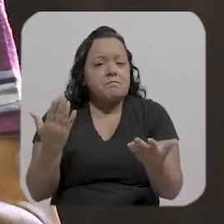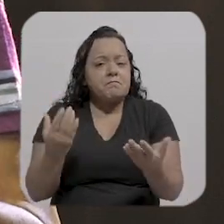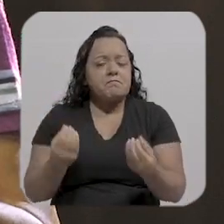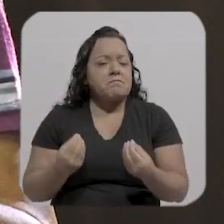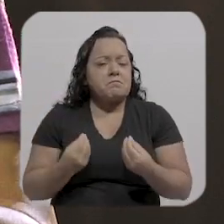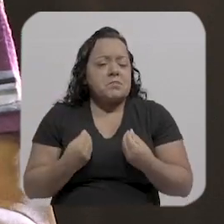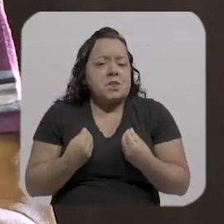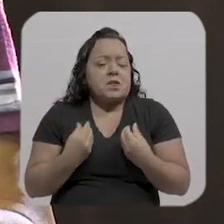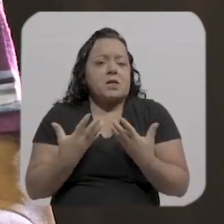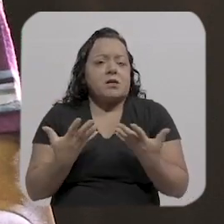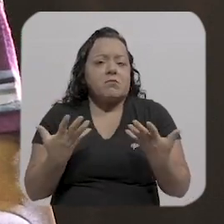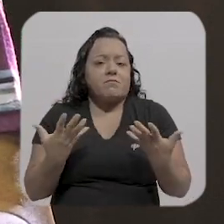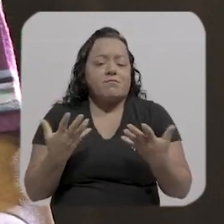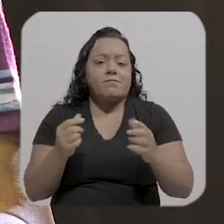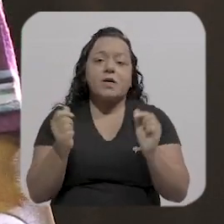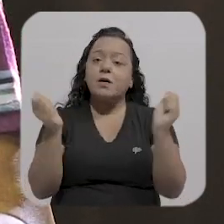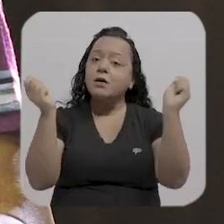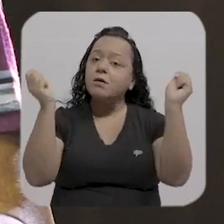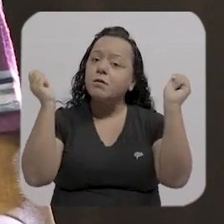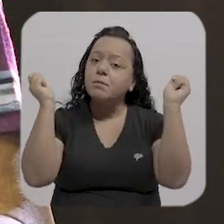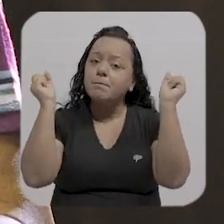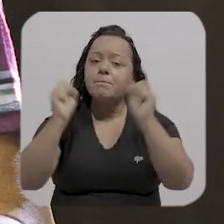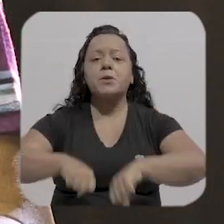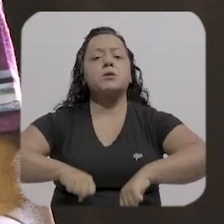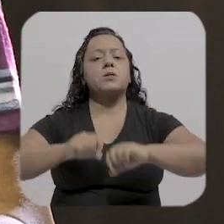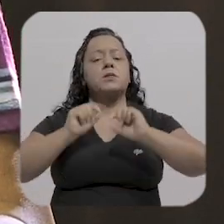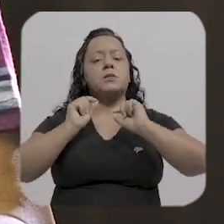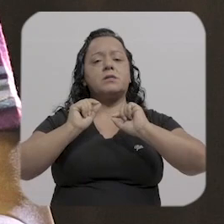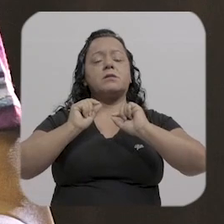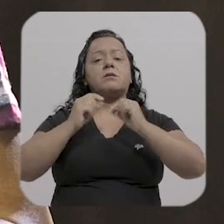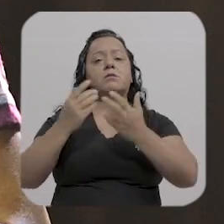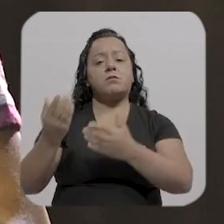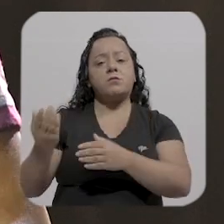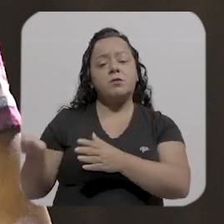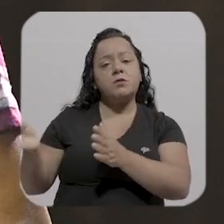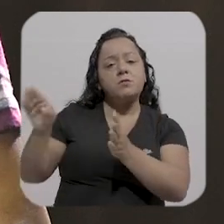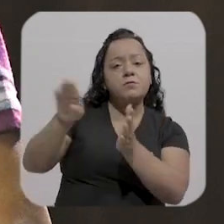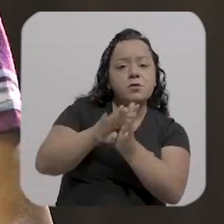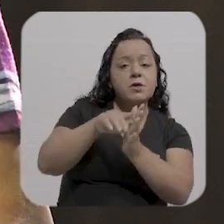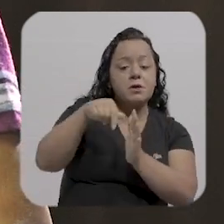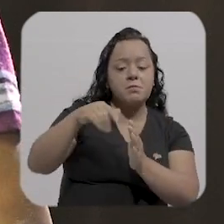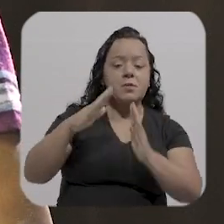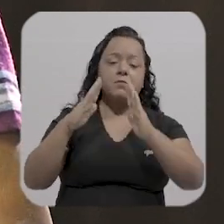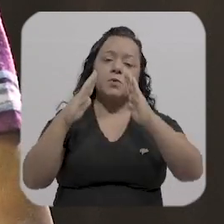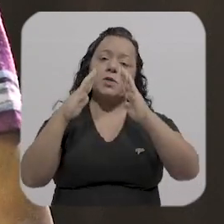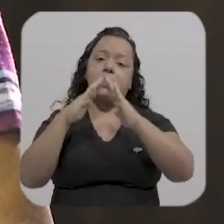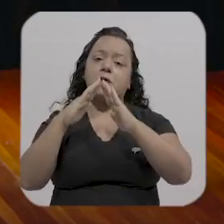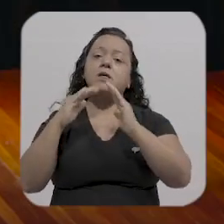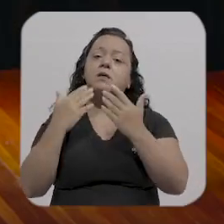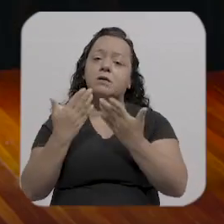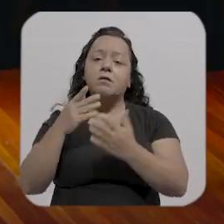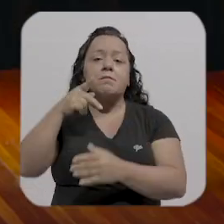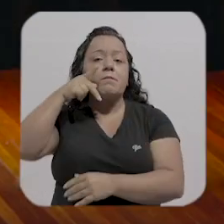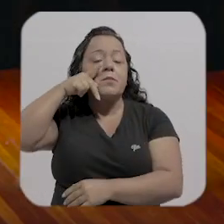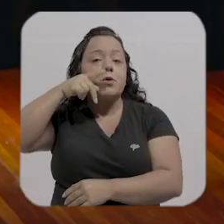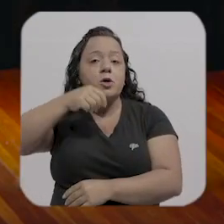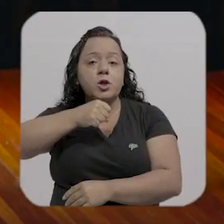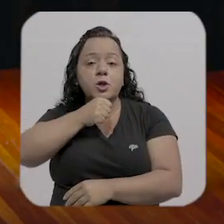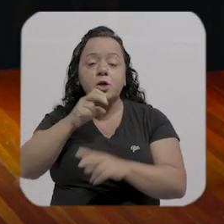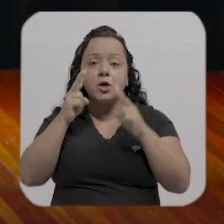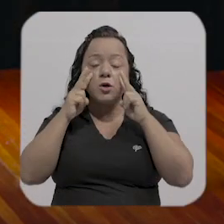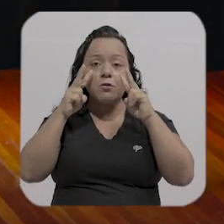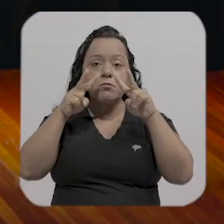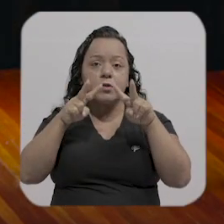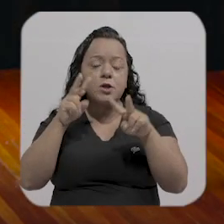me deu, eu acho que essa possibilidade de, quando vim morar em Porto Velho, estar com o olhar